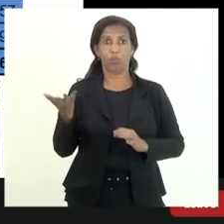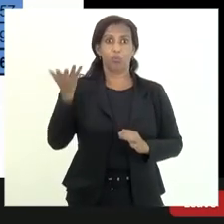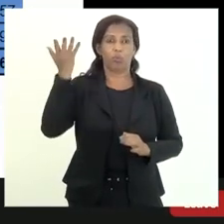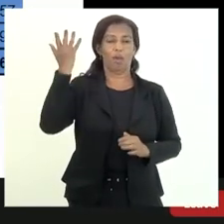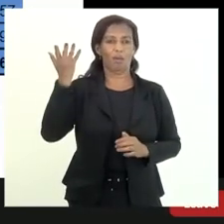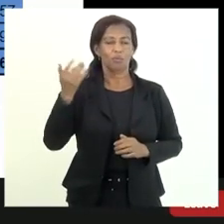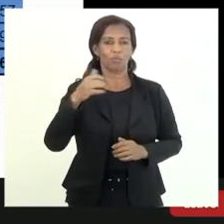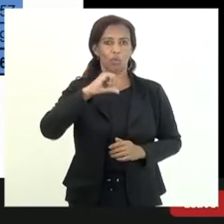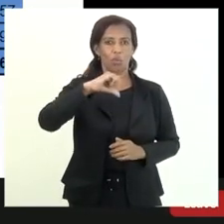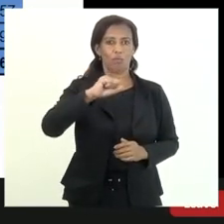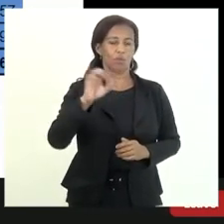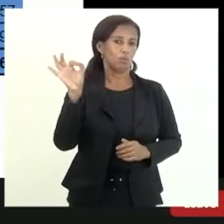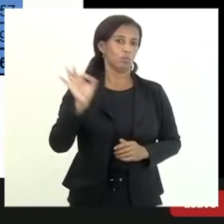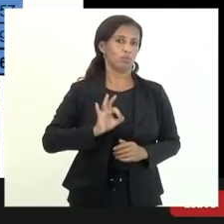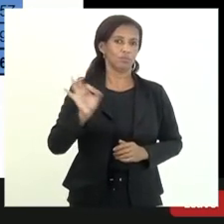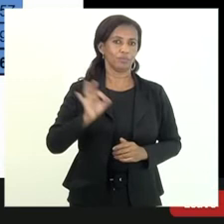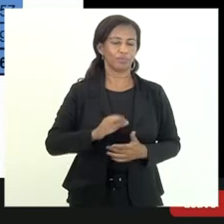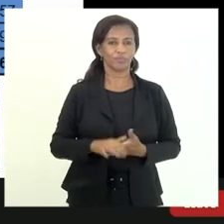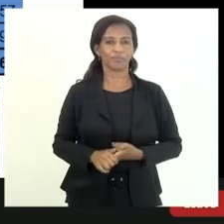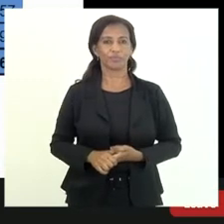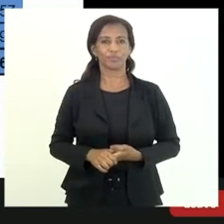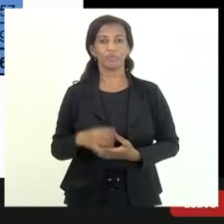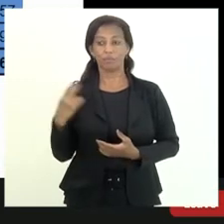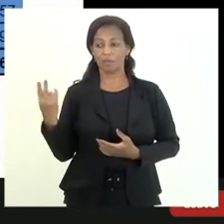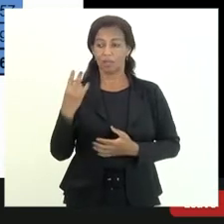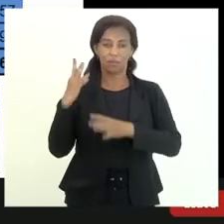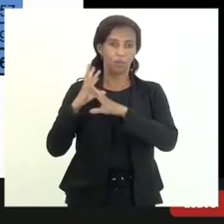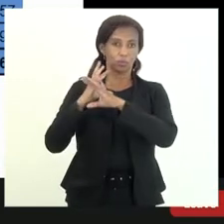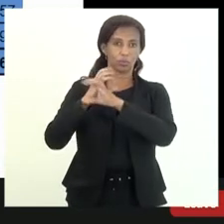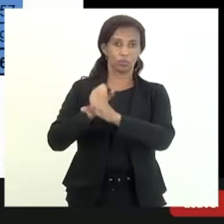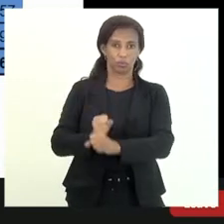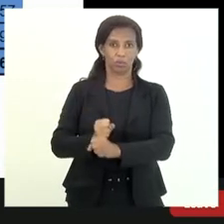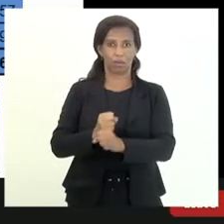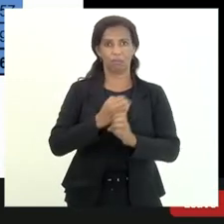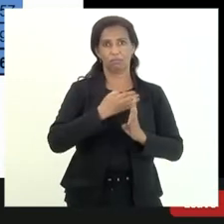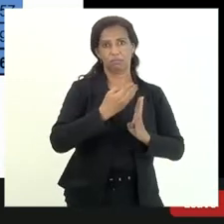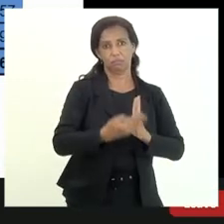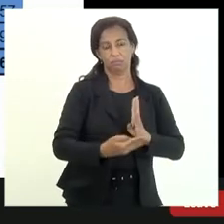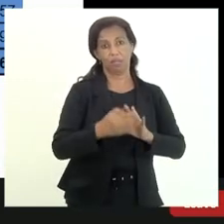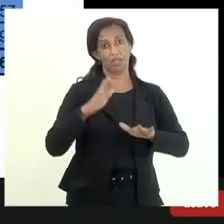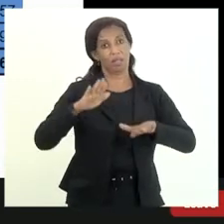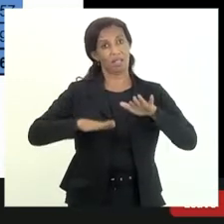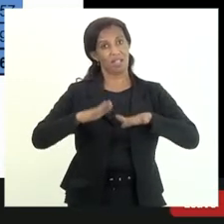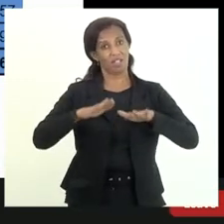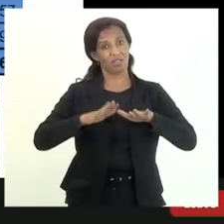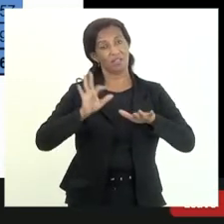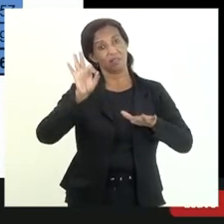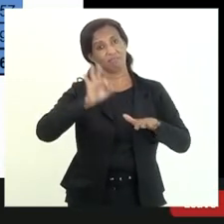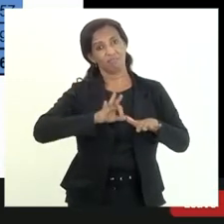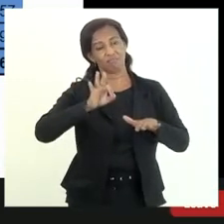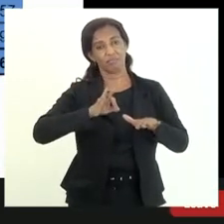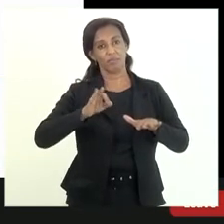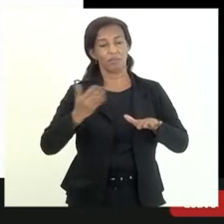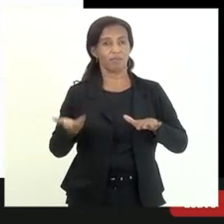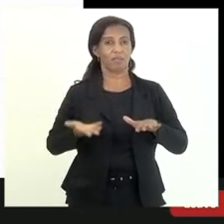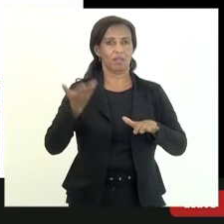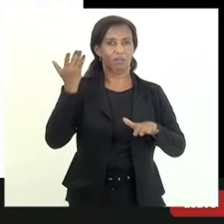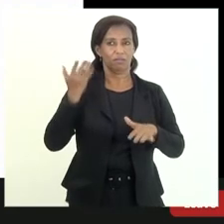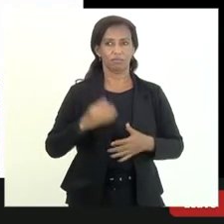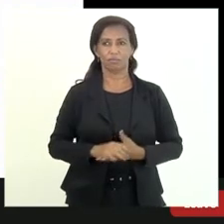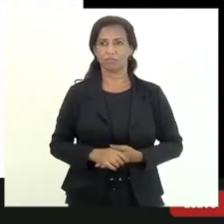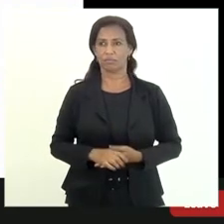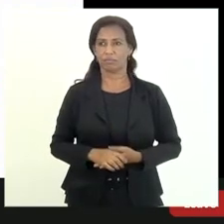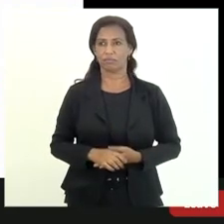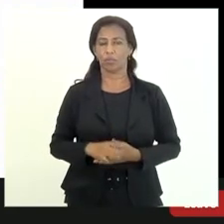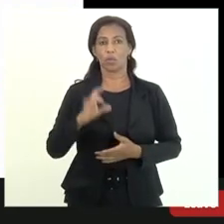% 98% do valor total do crédito então talvez explique esse alto percentual aí aqui só para